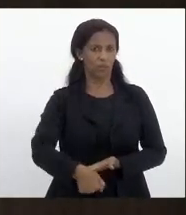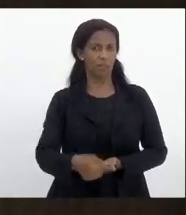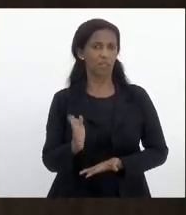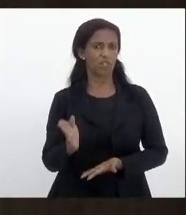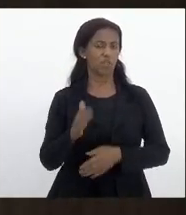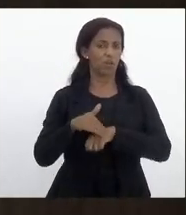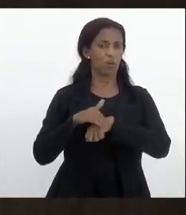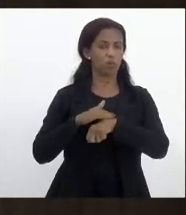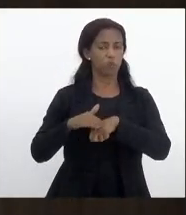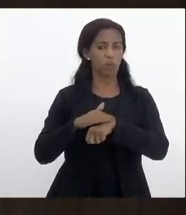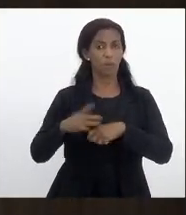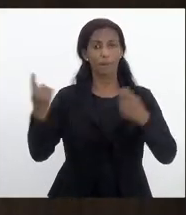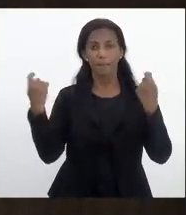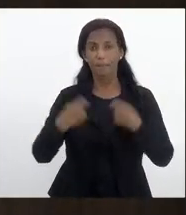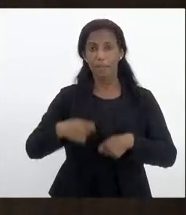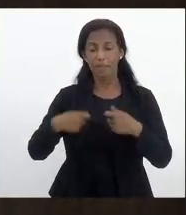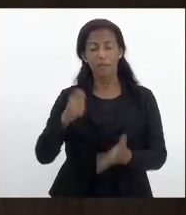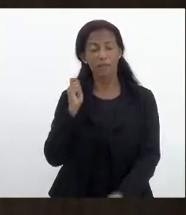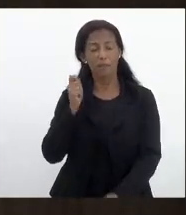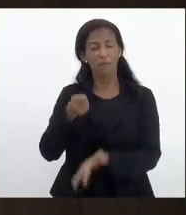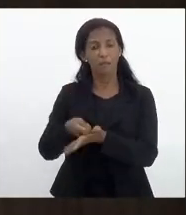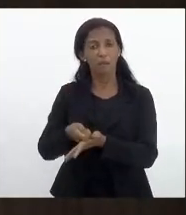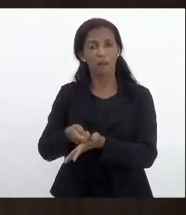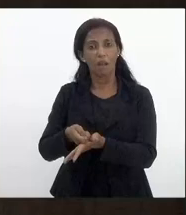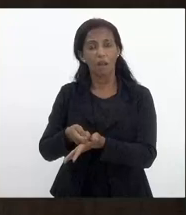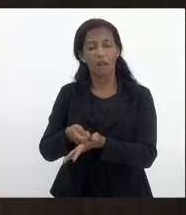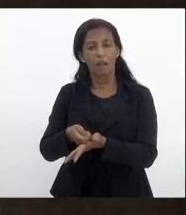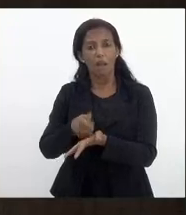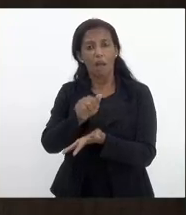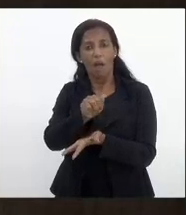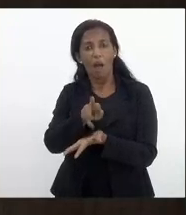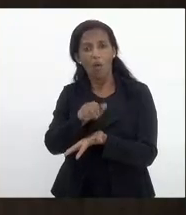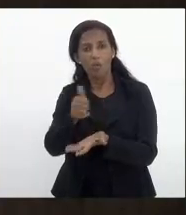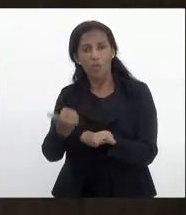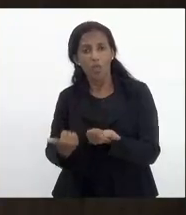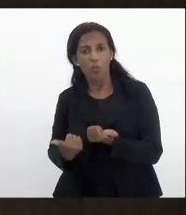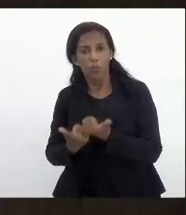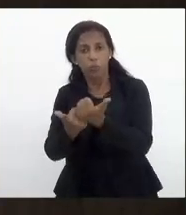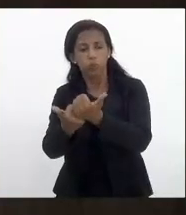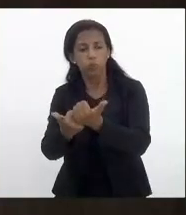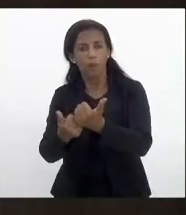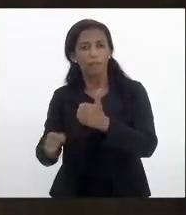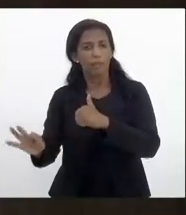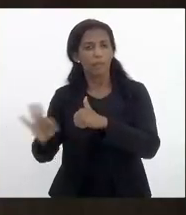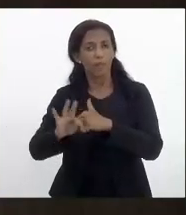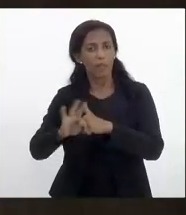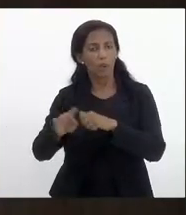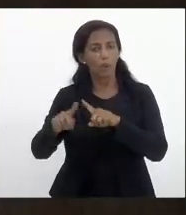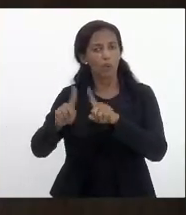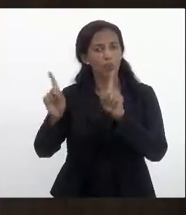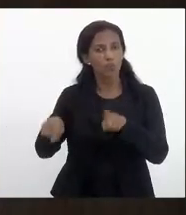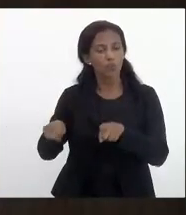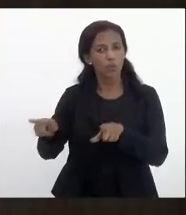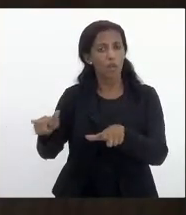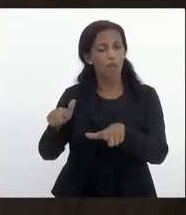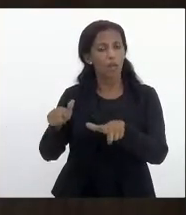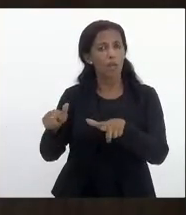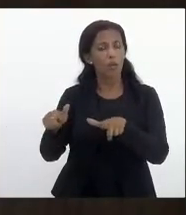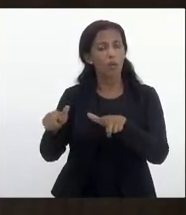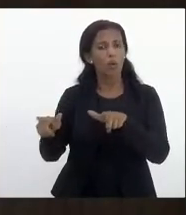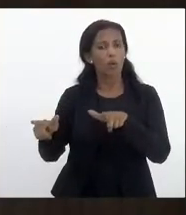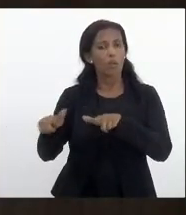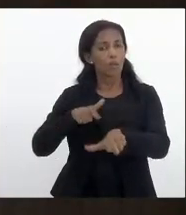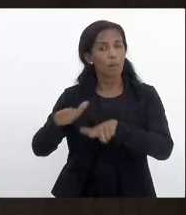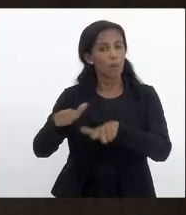Siliano precisa pagar o auxílio tecnológico aos professores e aos servidores do quadro técnico da